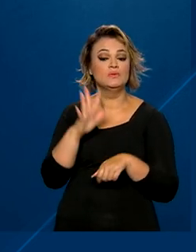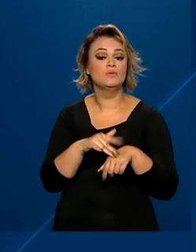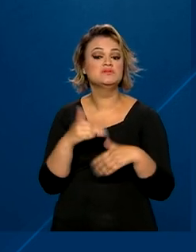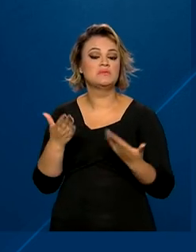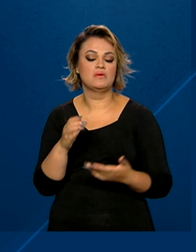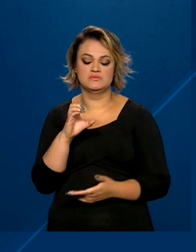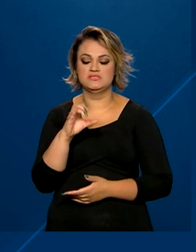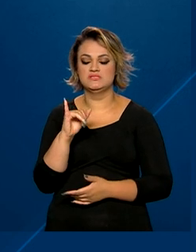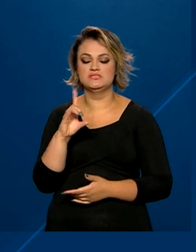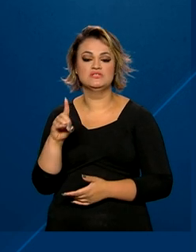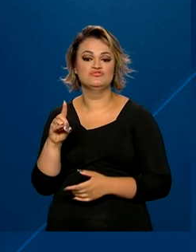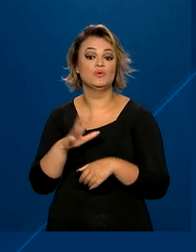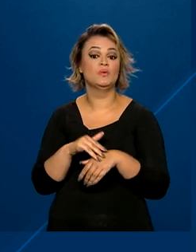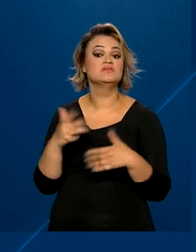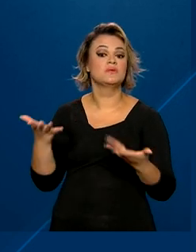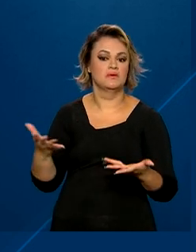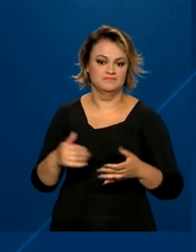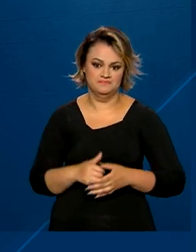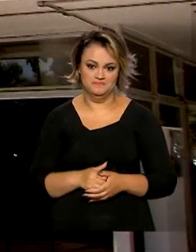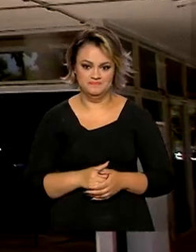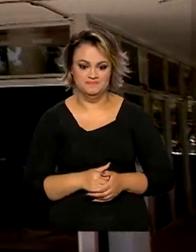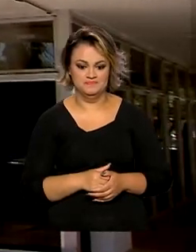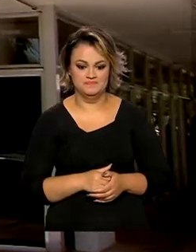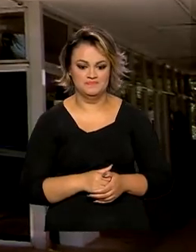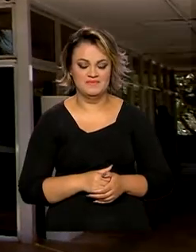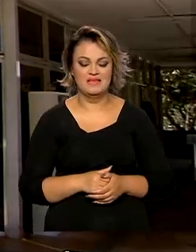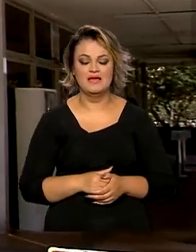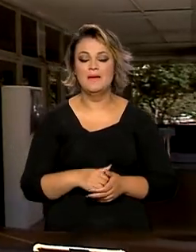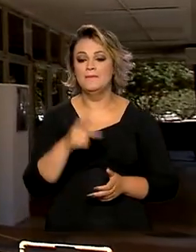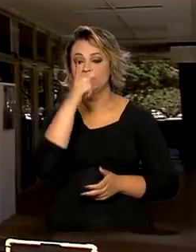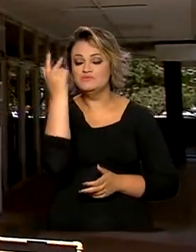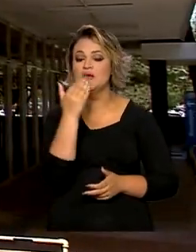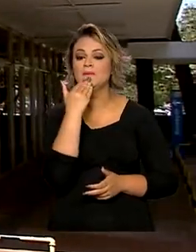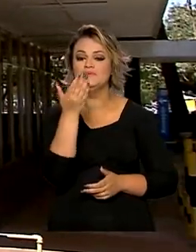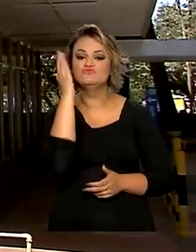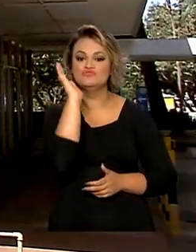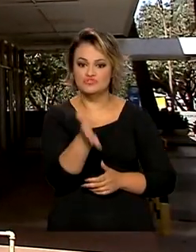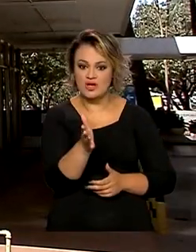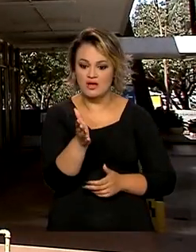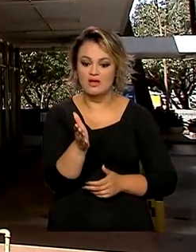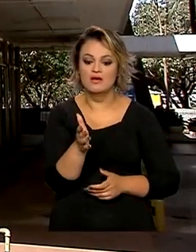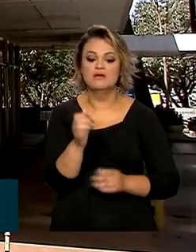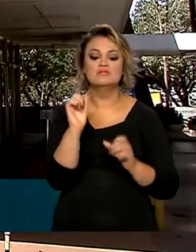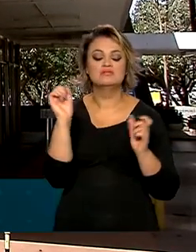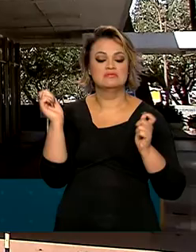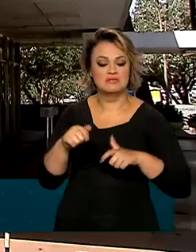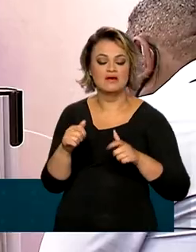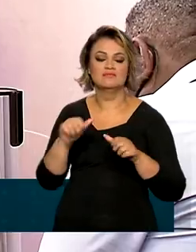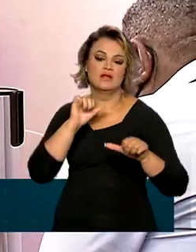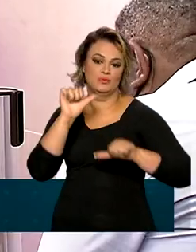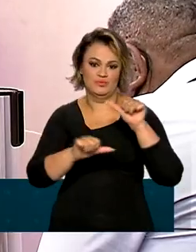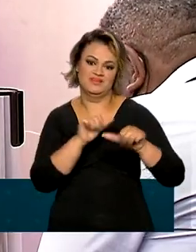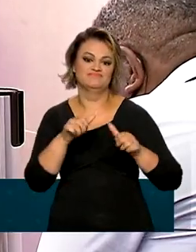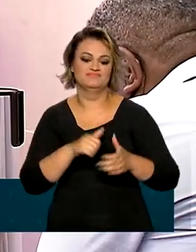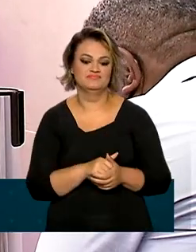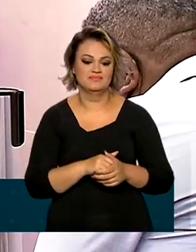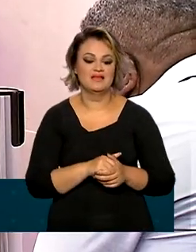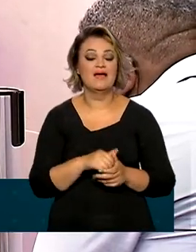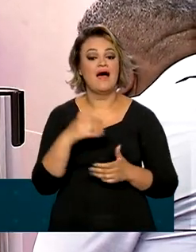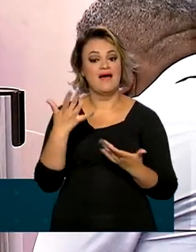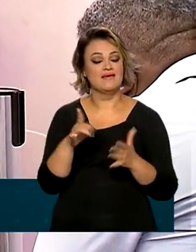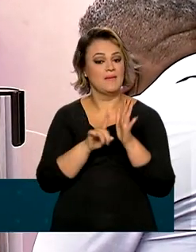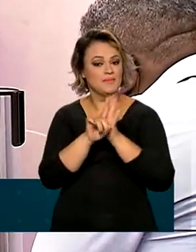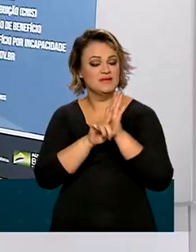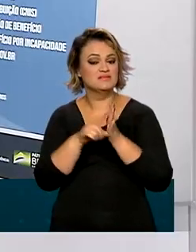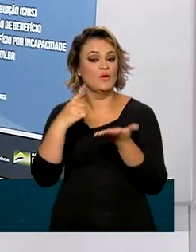classificação internacional de doenças. Quem já pediu a perícia presencial pode fazer a troca. Neste caso, a